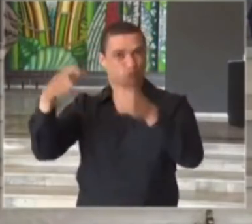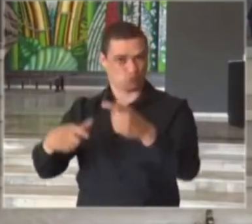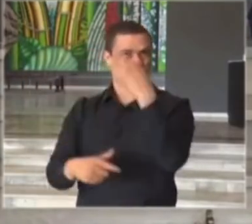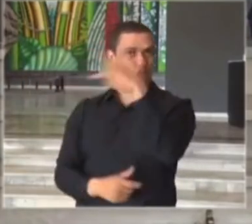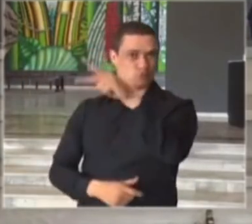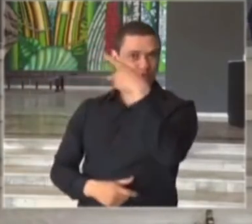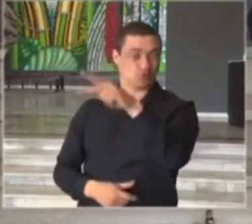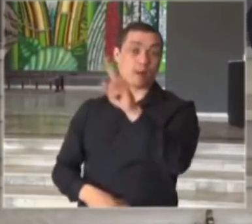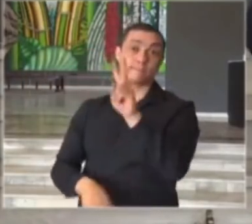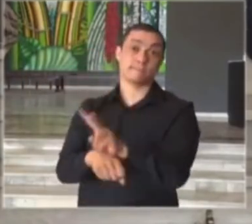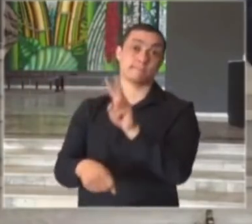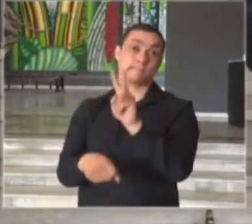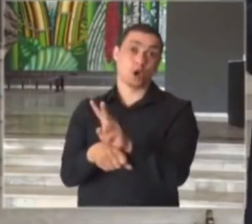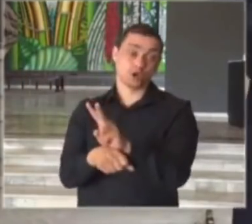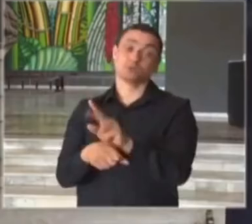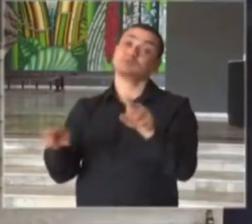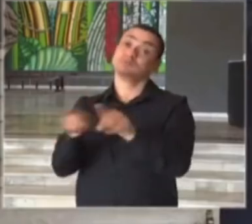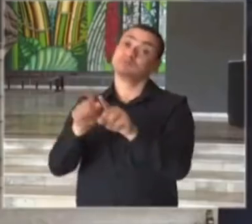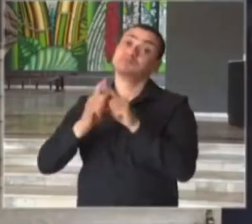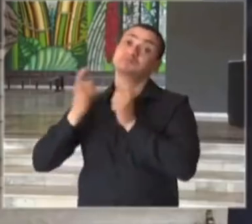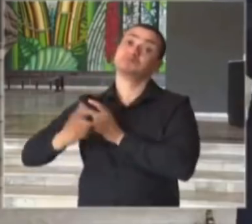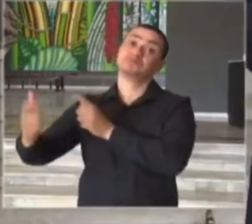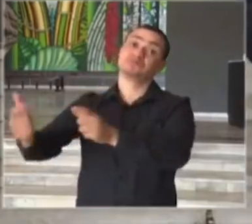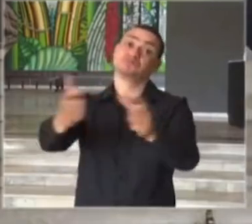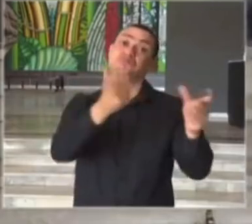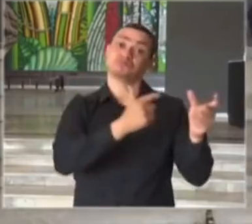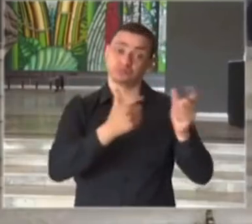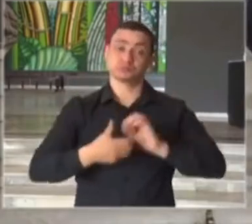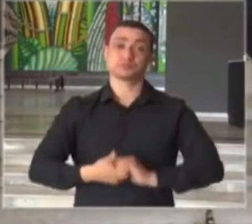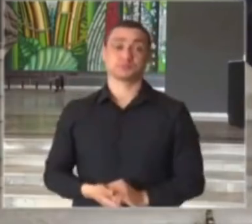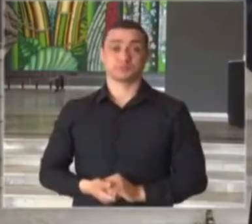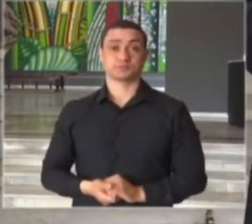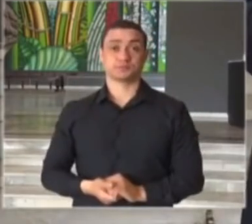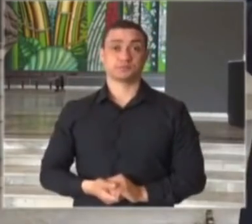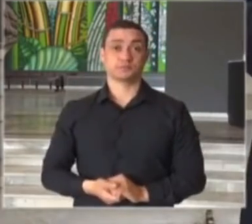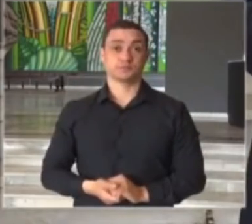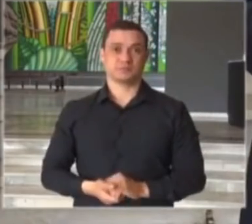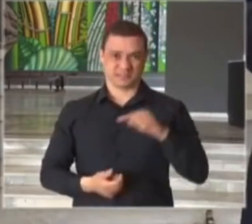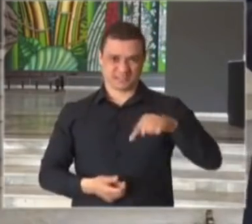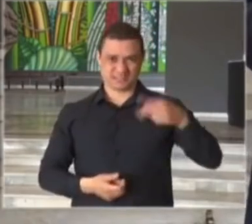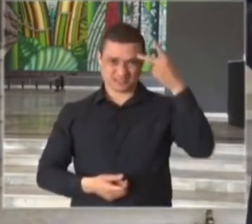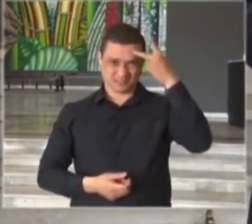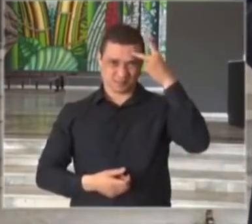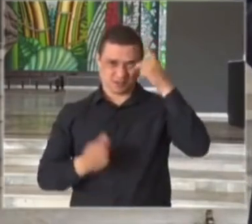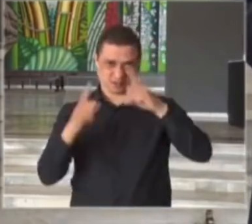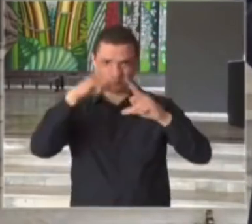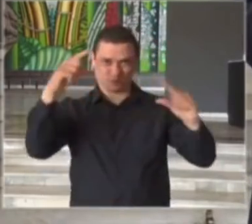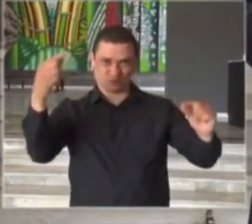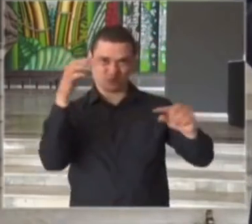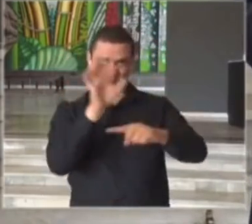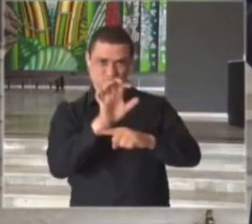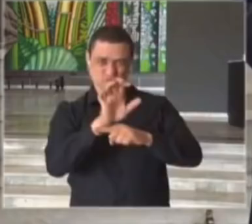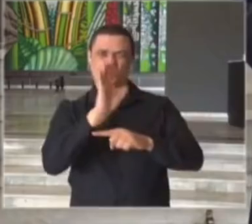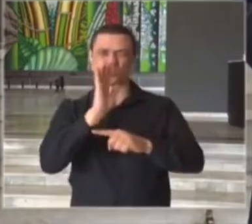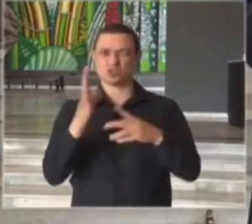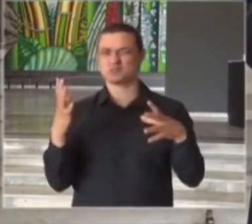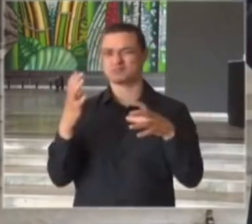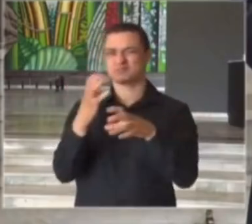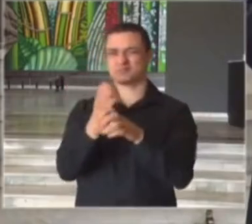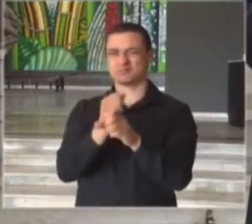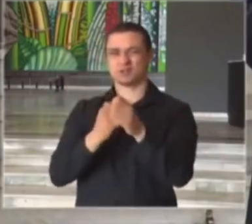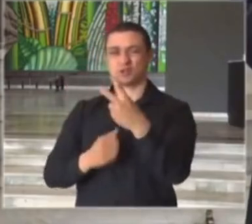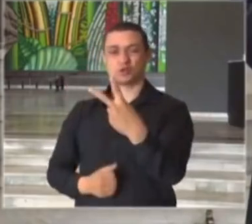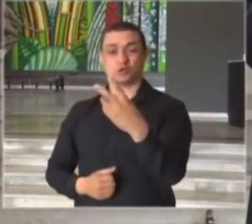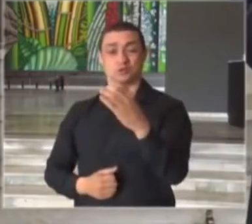protegidas e determinadas ao ar livre. No Estado de São Paulo, funcionam aproximadamente 200